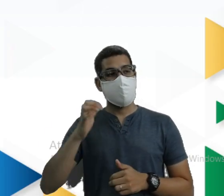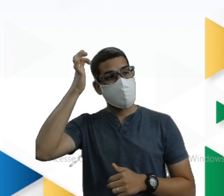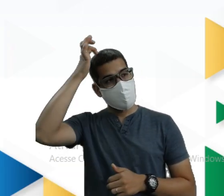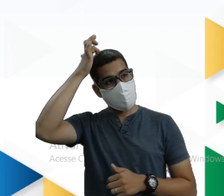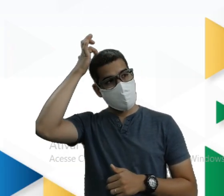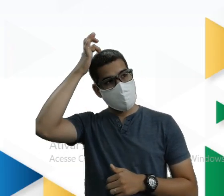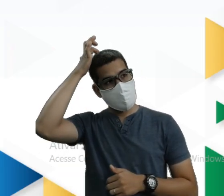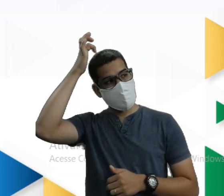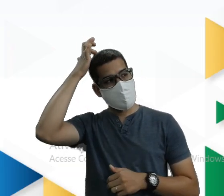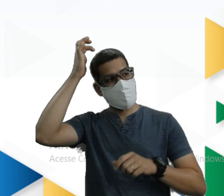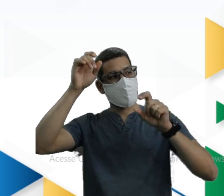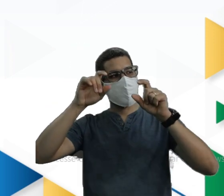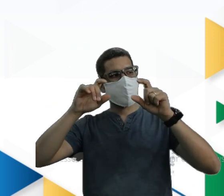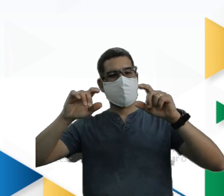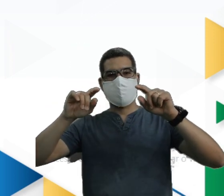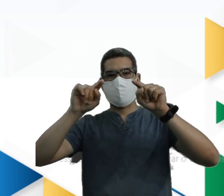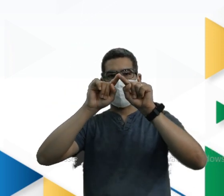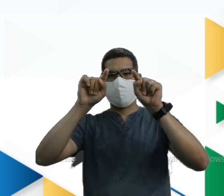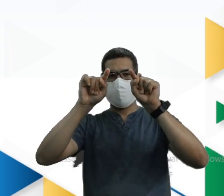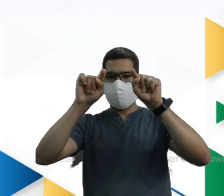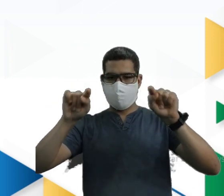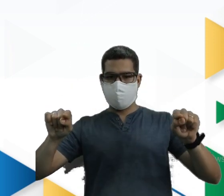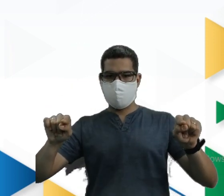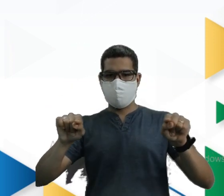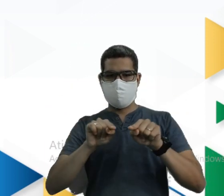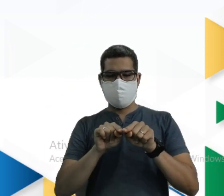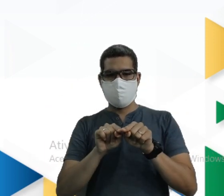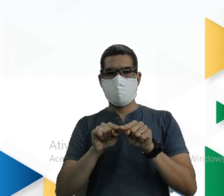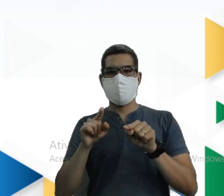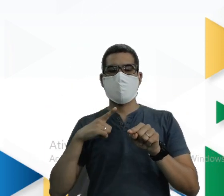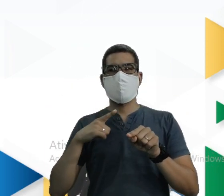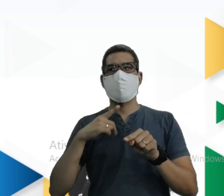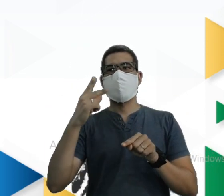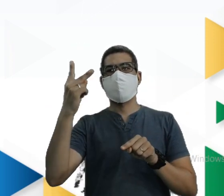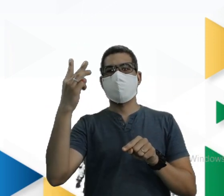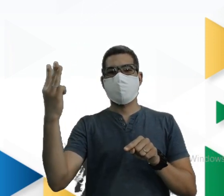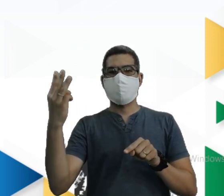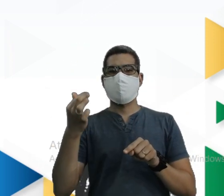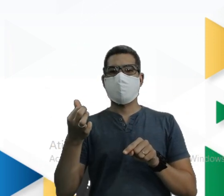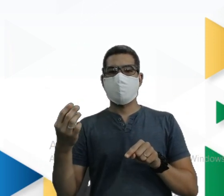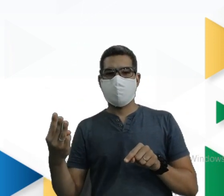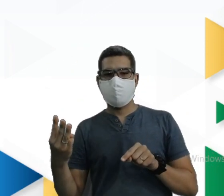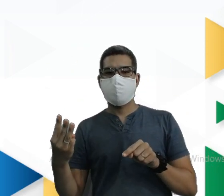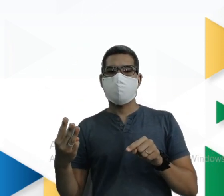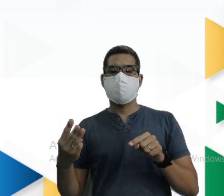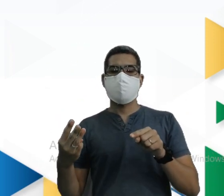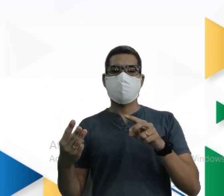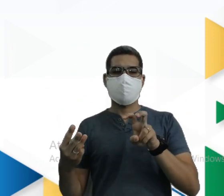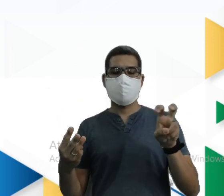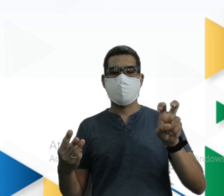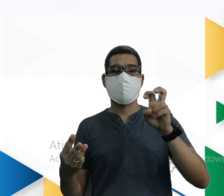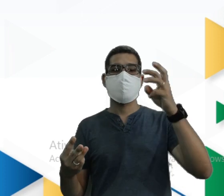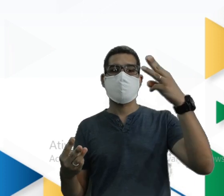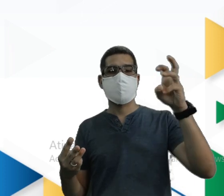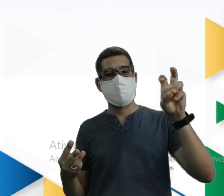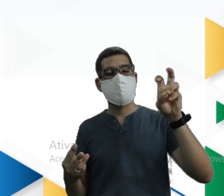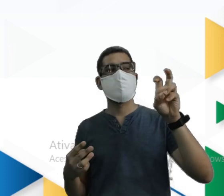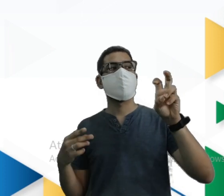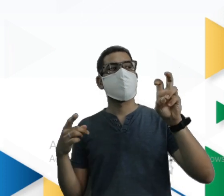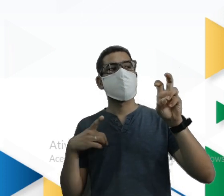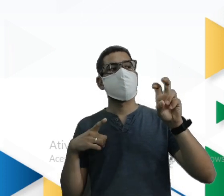trapézio Estava lá em cima Com 2, 3 6, 3 5, 5 3, 5 E aí você multiplica